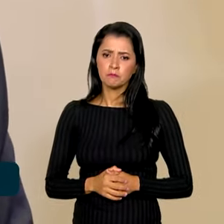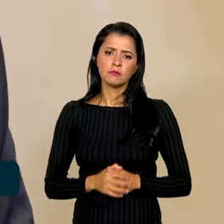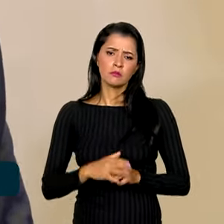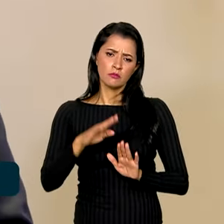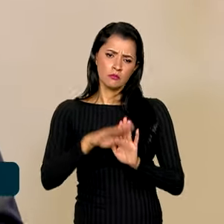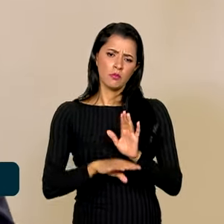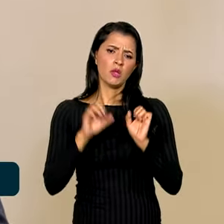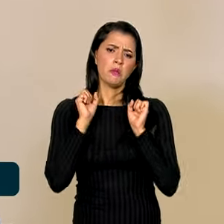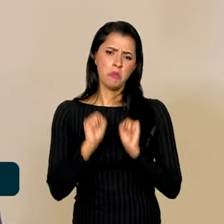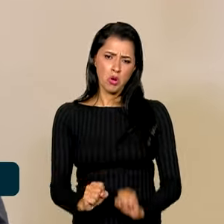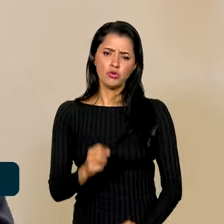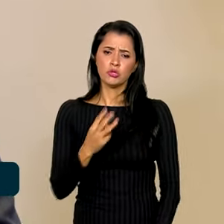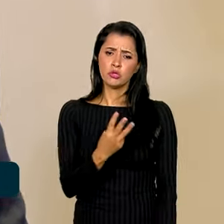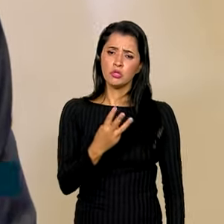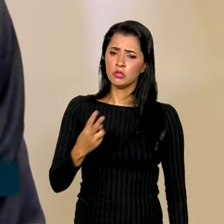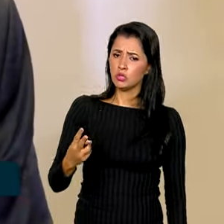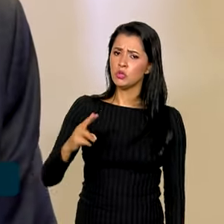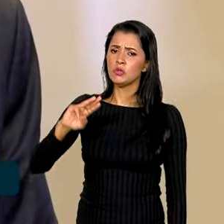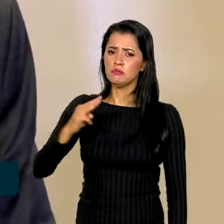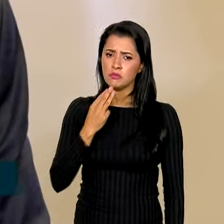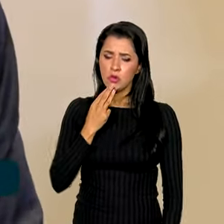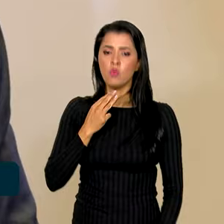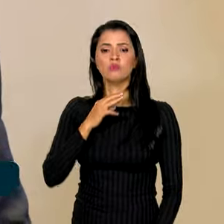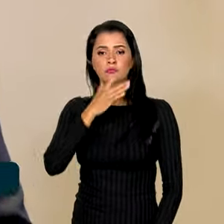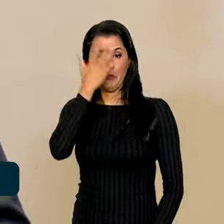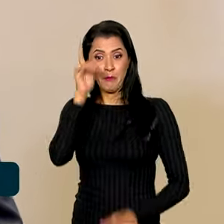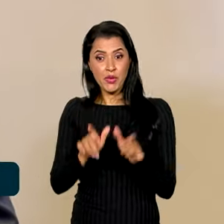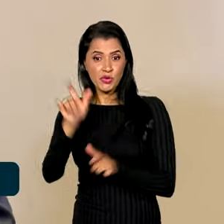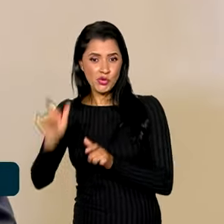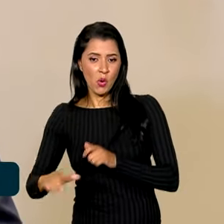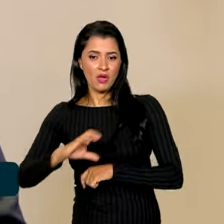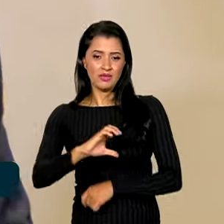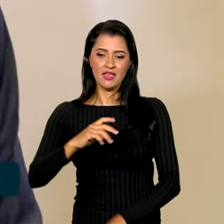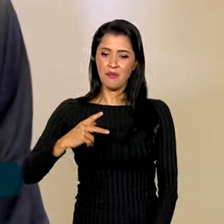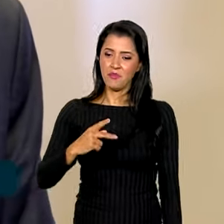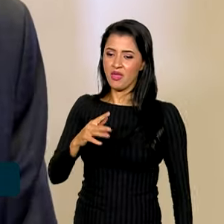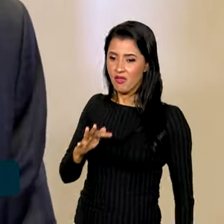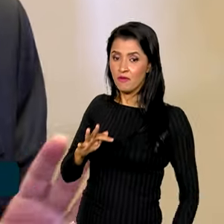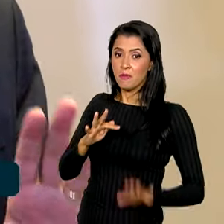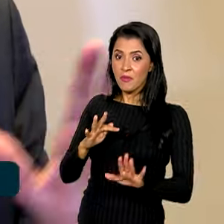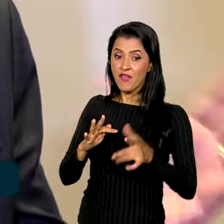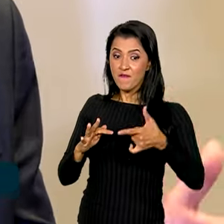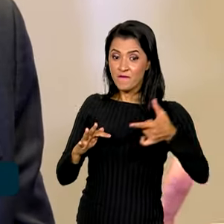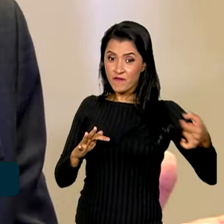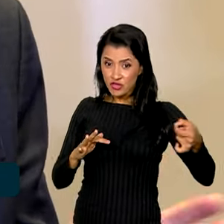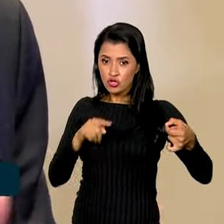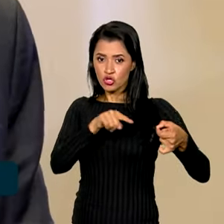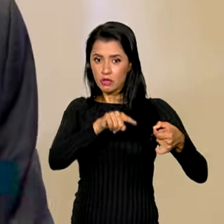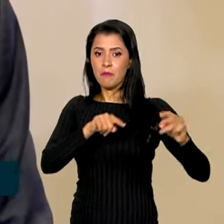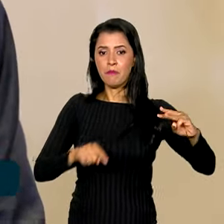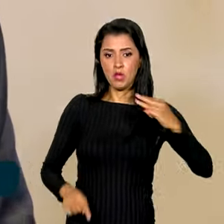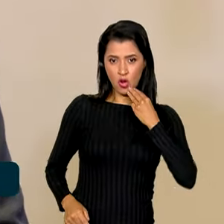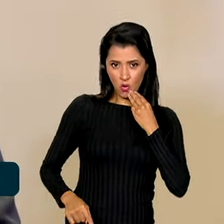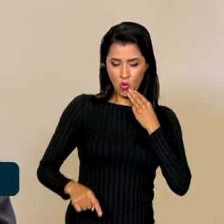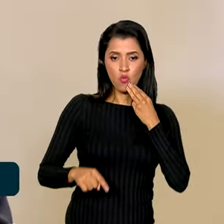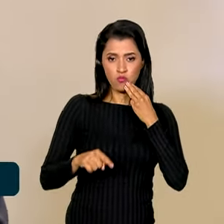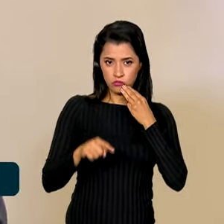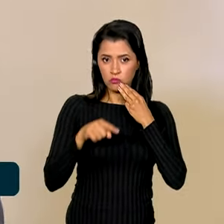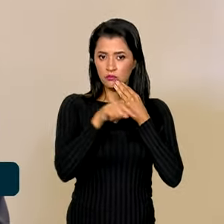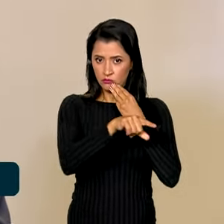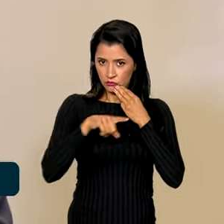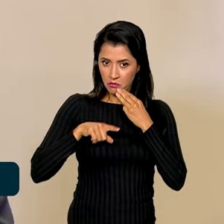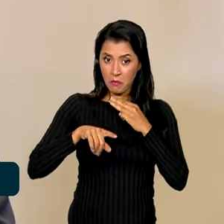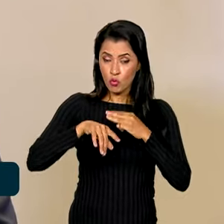32 milhões de CPFs, sendo que 21 milhões de CPFs, estou falando em números redondos, 21